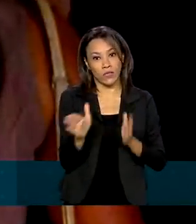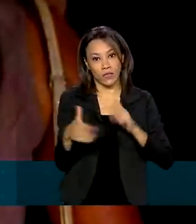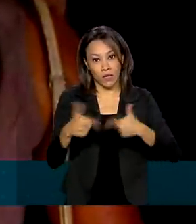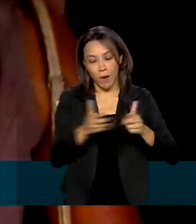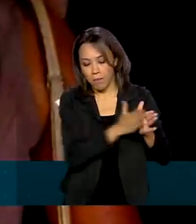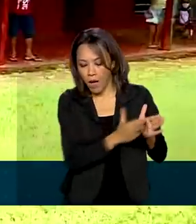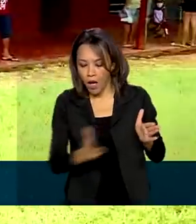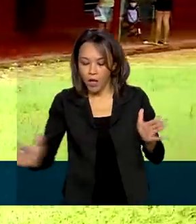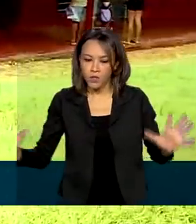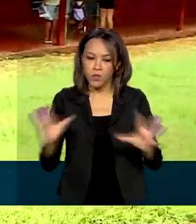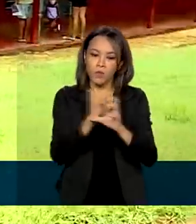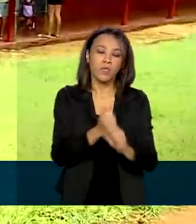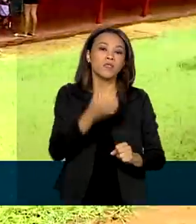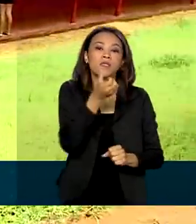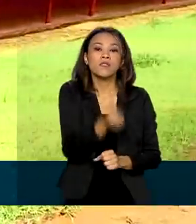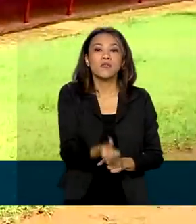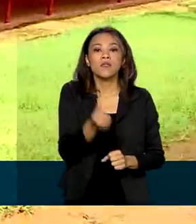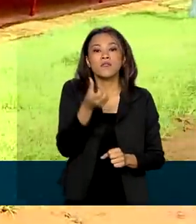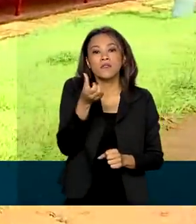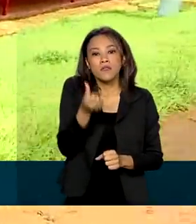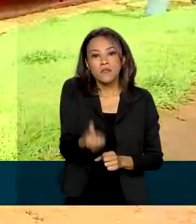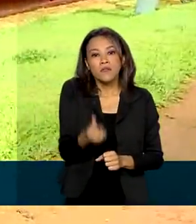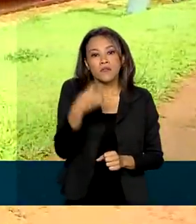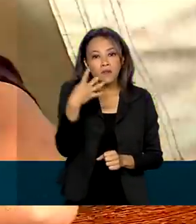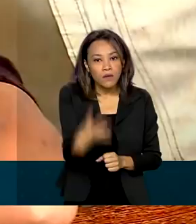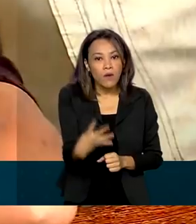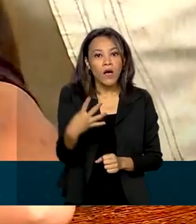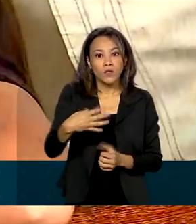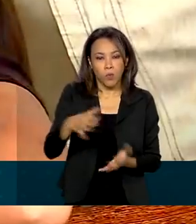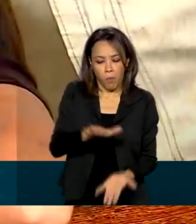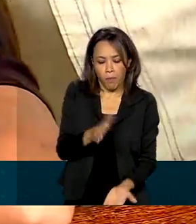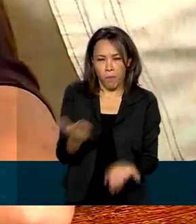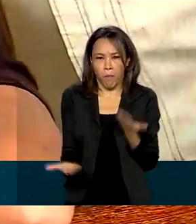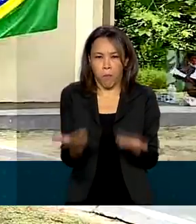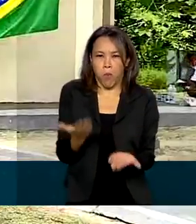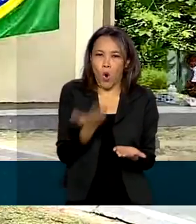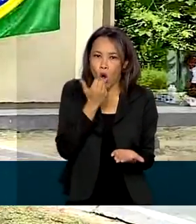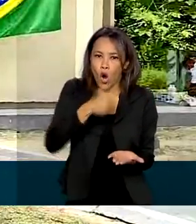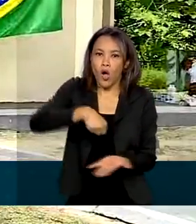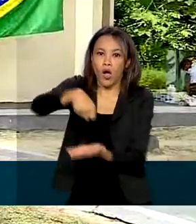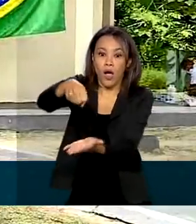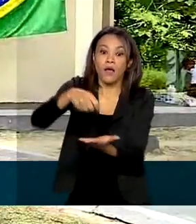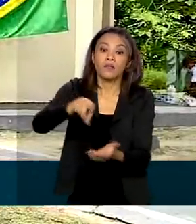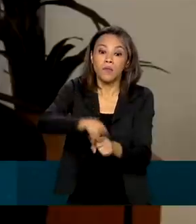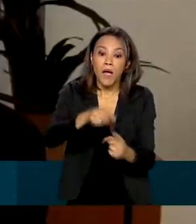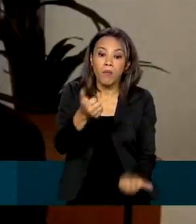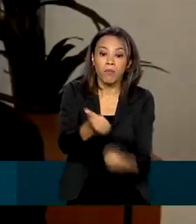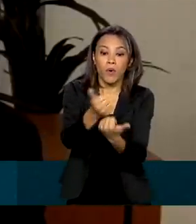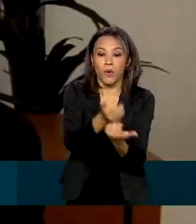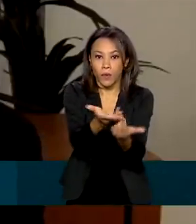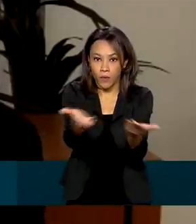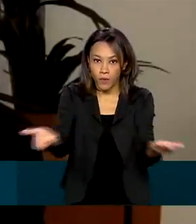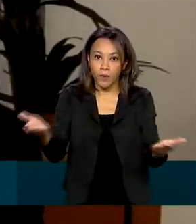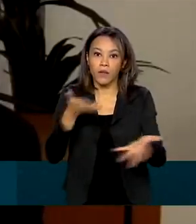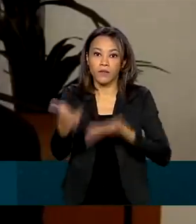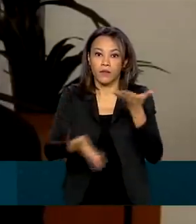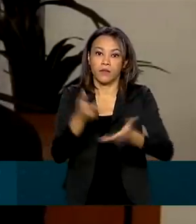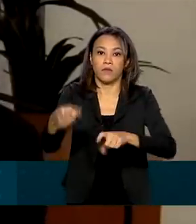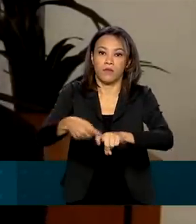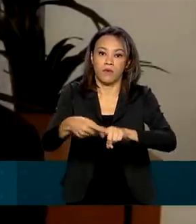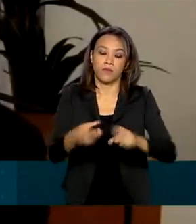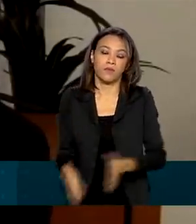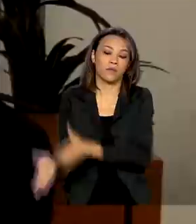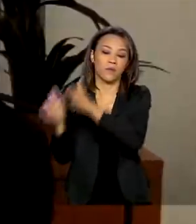de 654 toneladas de material auxiliou mais de 60 mil atendimentos médicos. Nós levamos